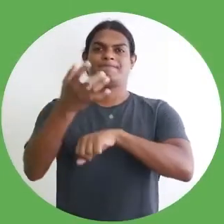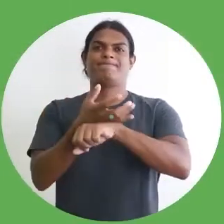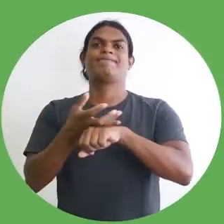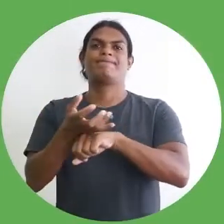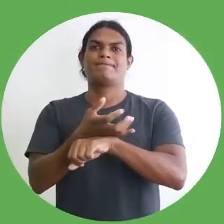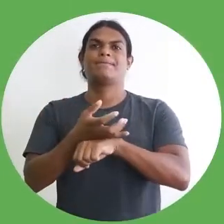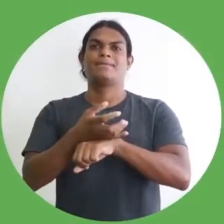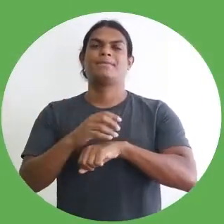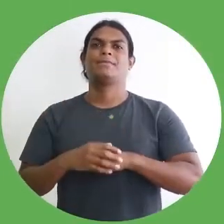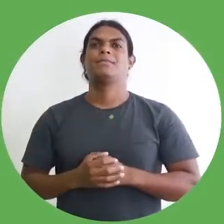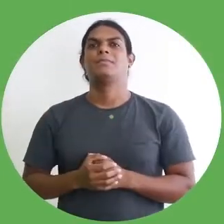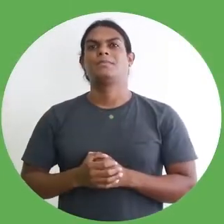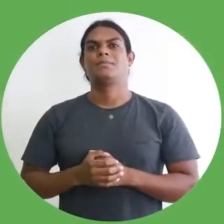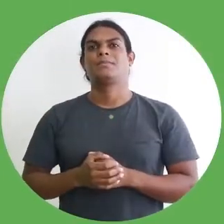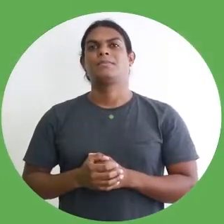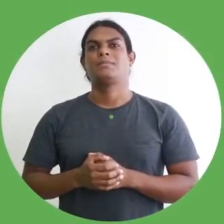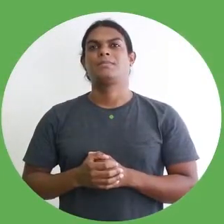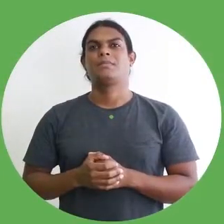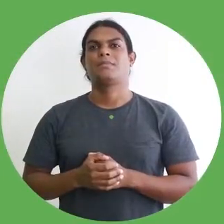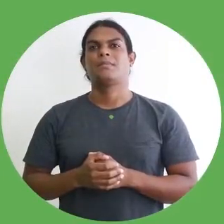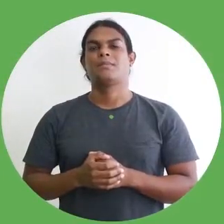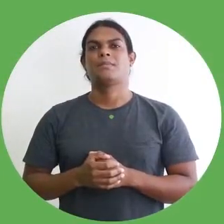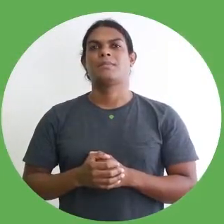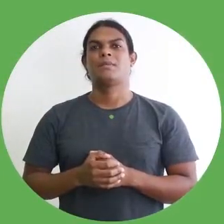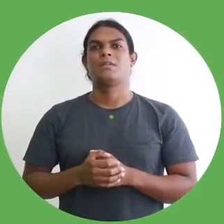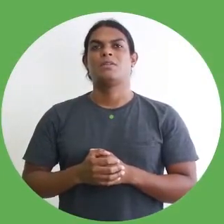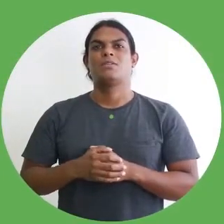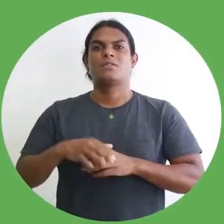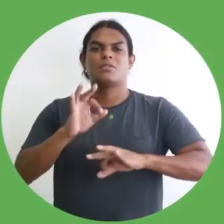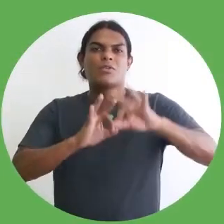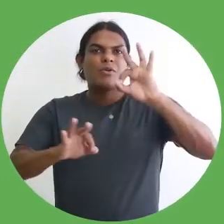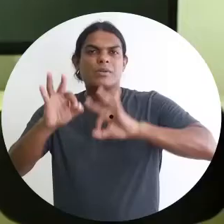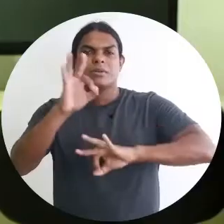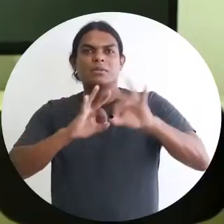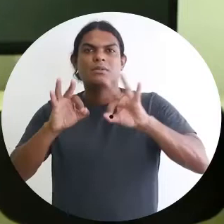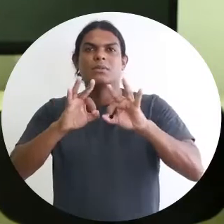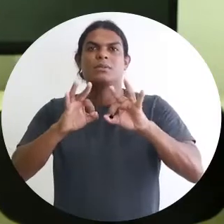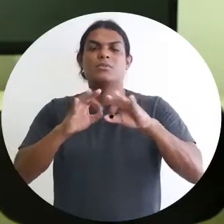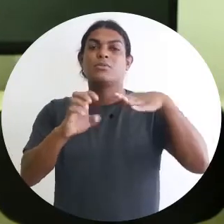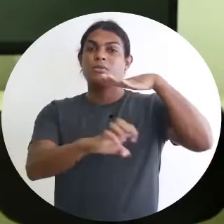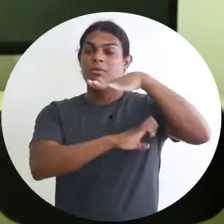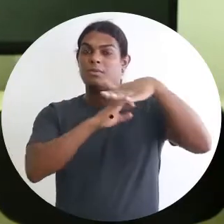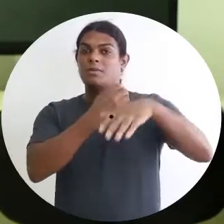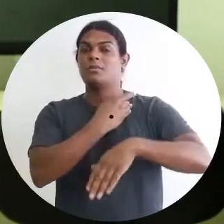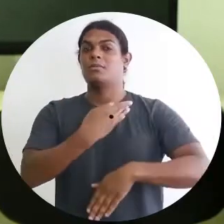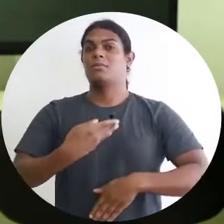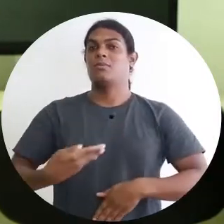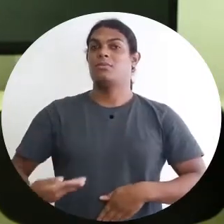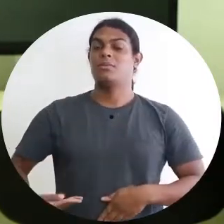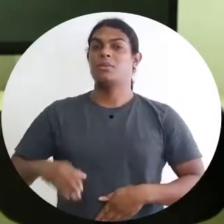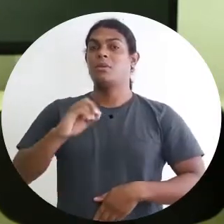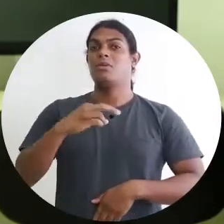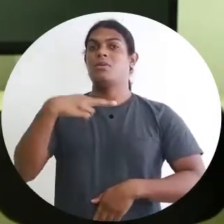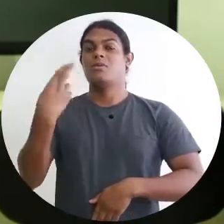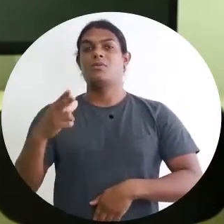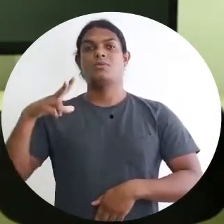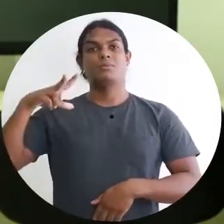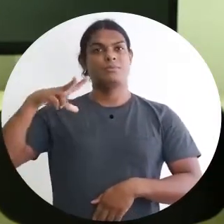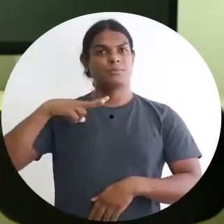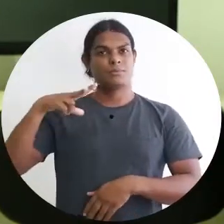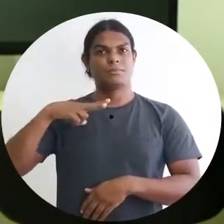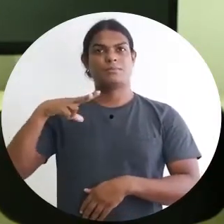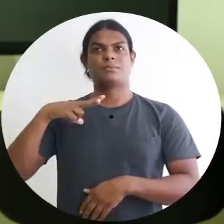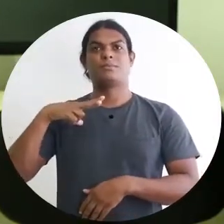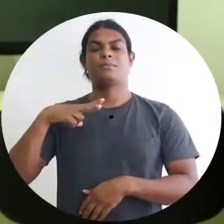nossa atividade. Então, geridos por instituições públicas ou particulares. Então, você pode ter um espaço cultural público ou espaço